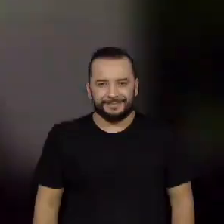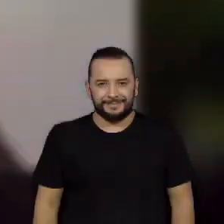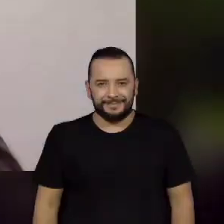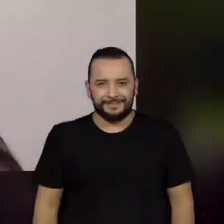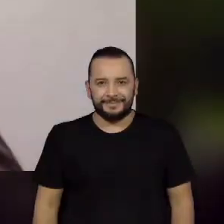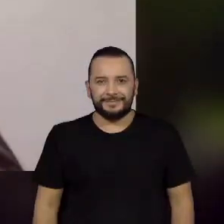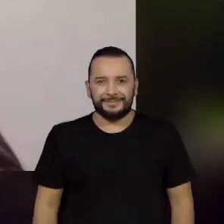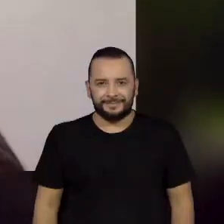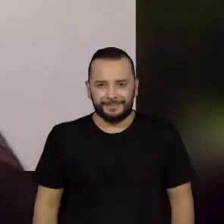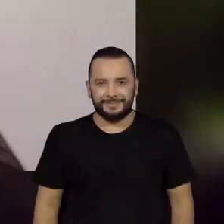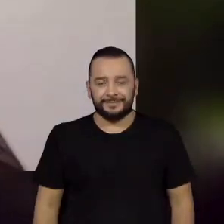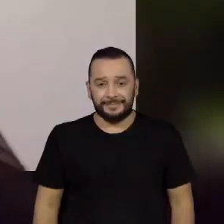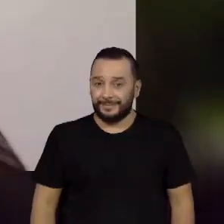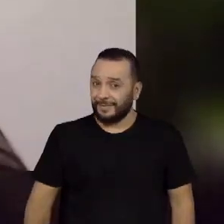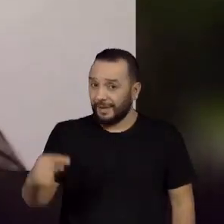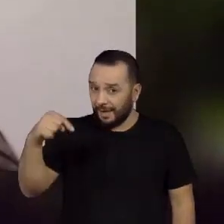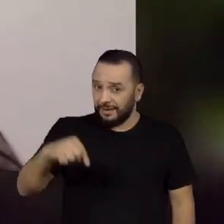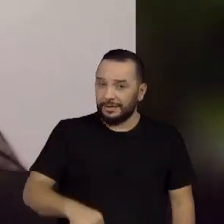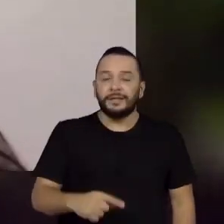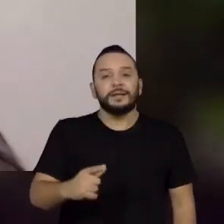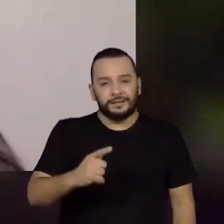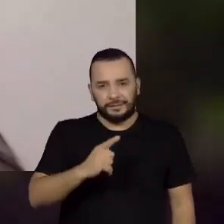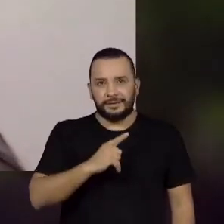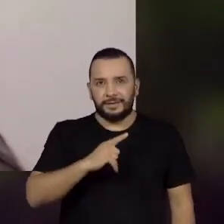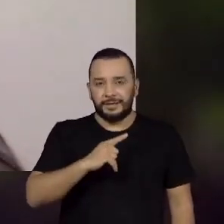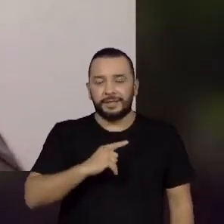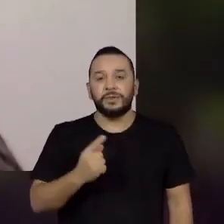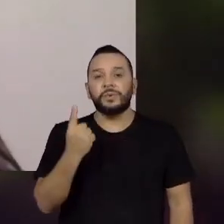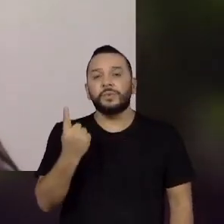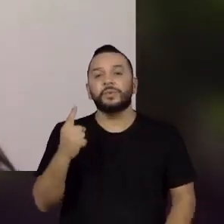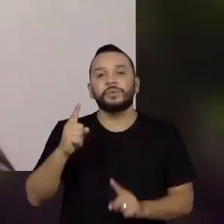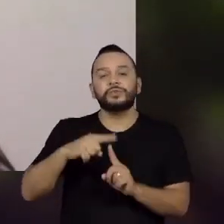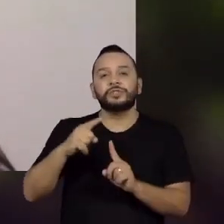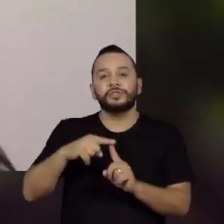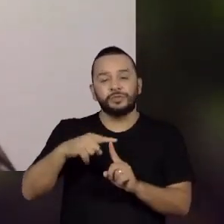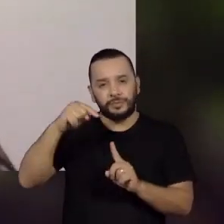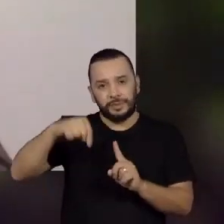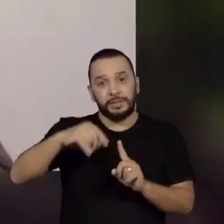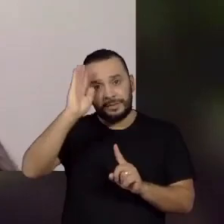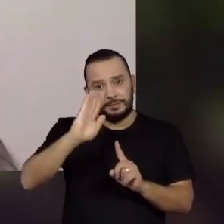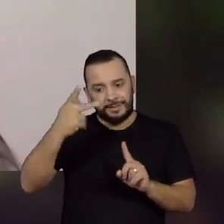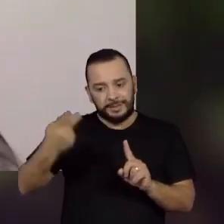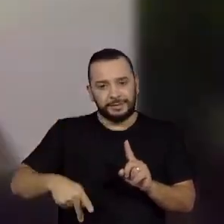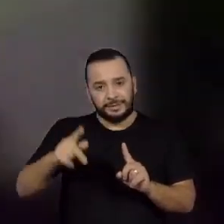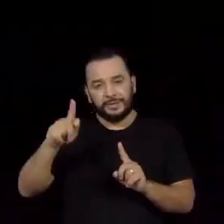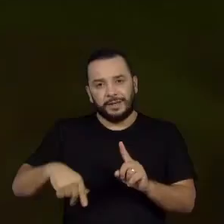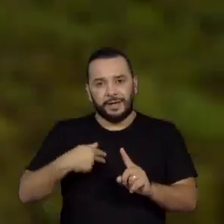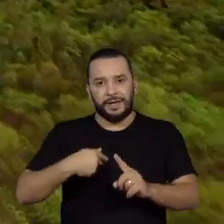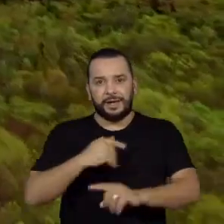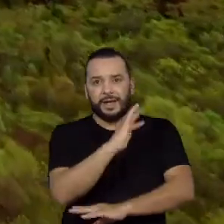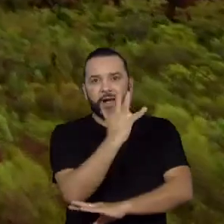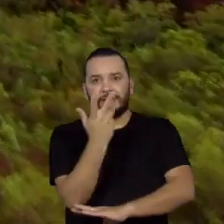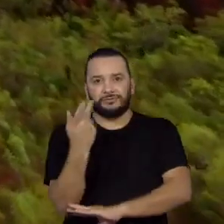Primeiro é que a gente tem um bioma que é exclusivamente brasileiro, que a caatinga.